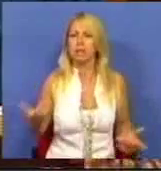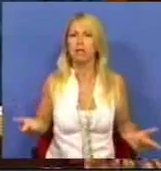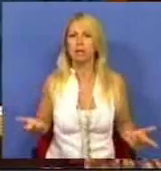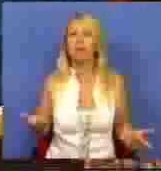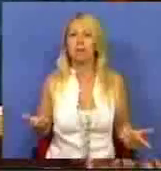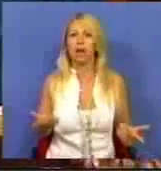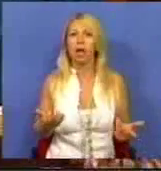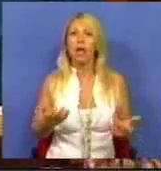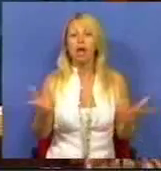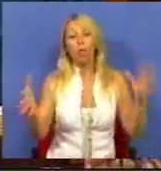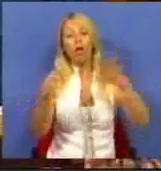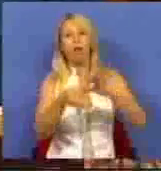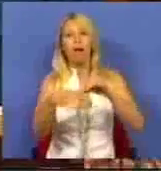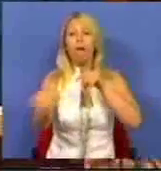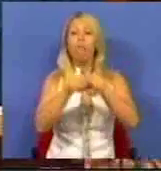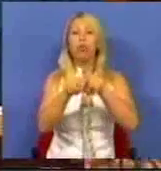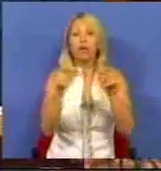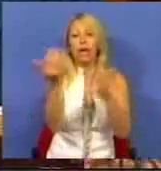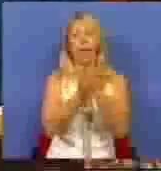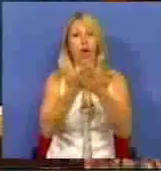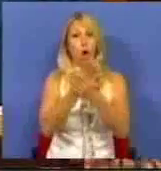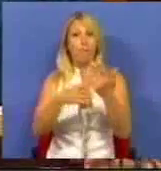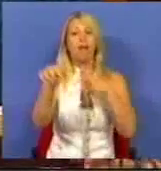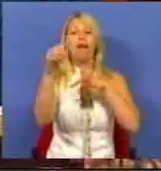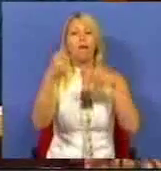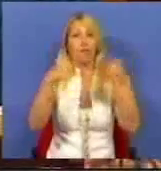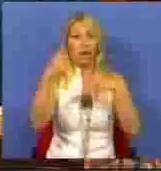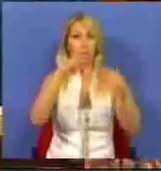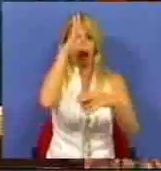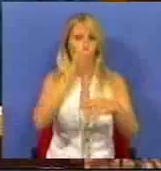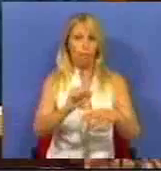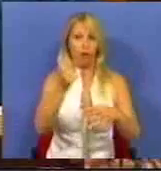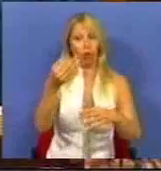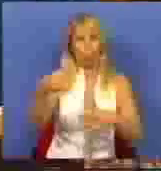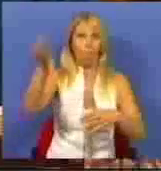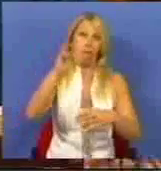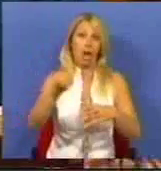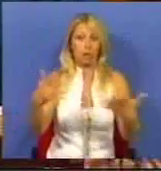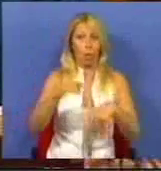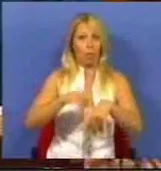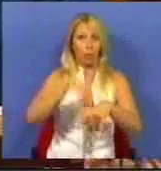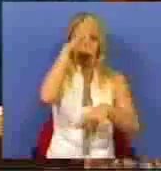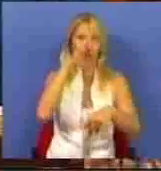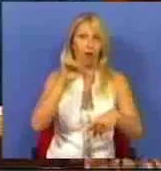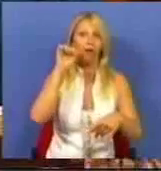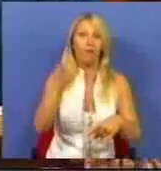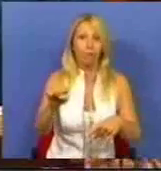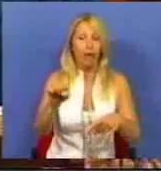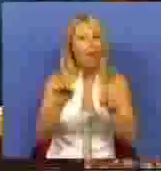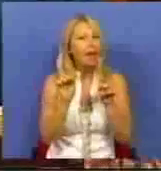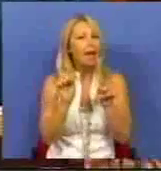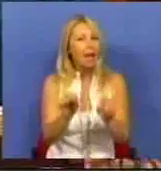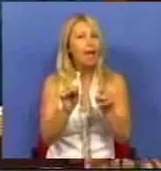sobre a política económica e financeira do Governo do PS ao cabo desta legislatura, é que ela,